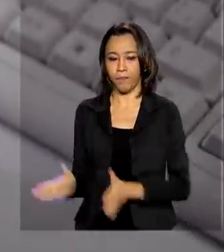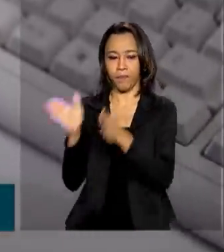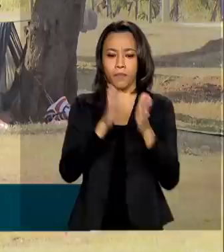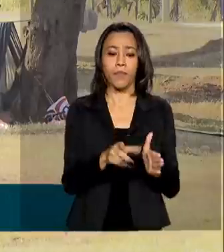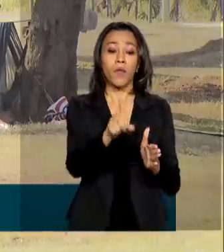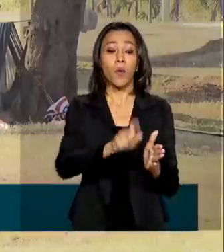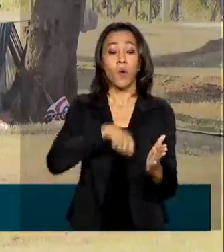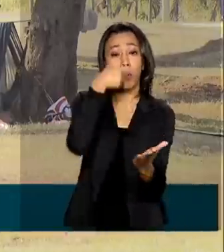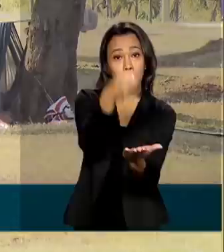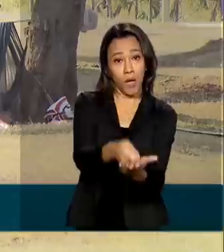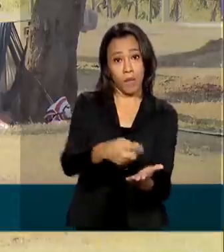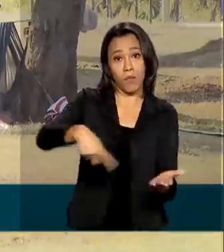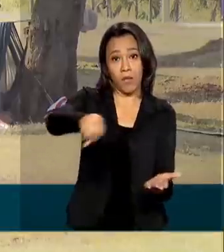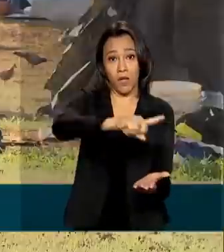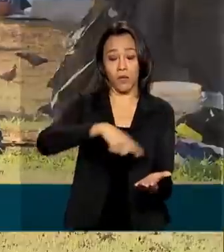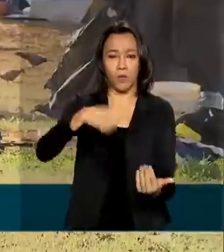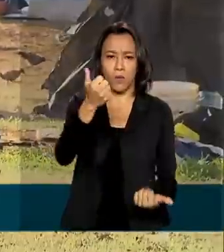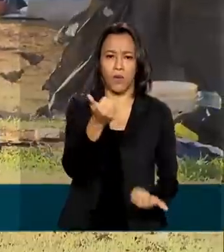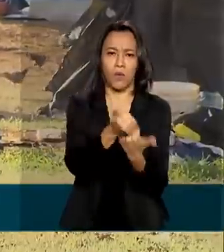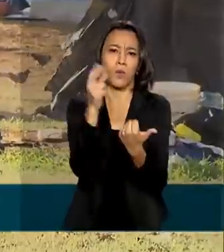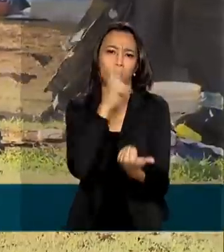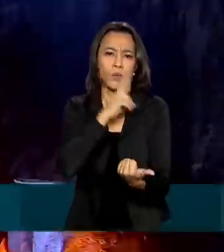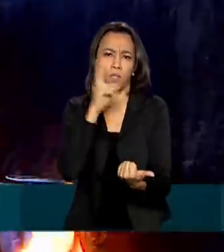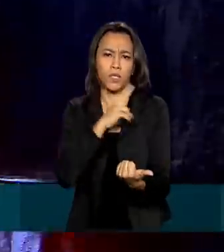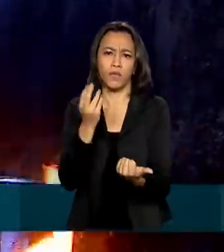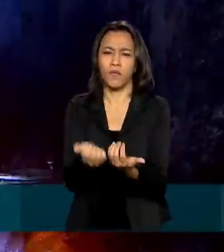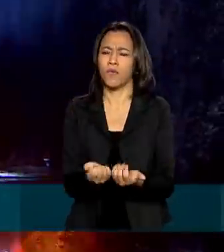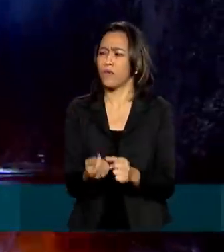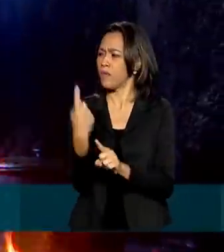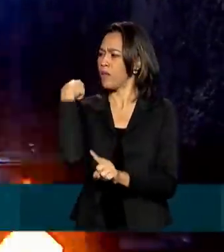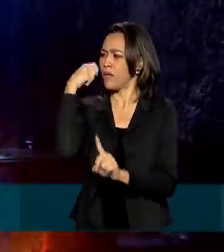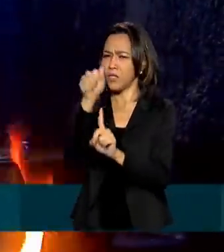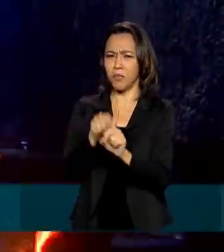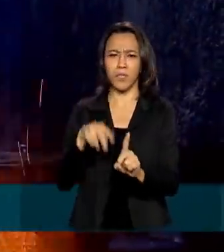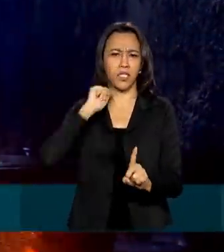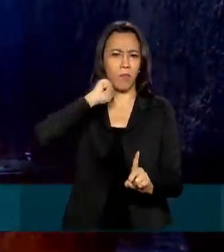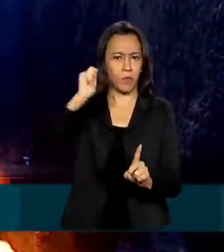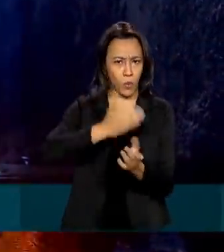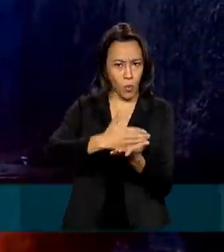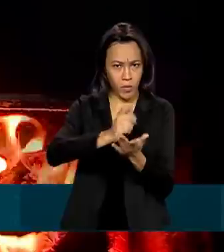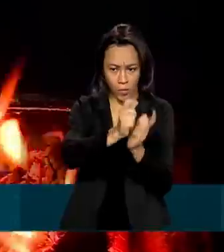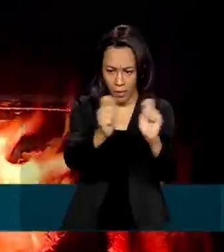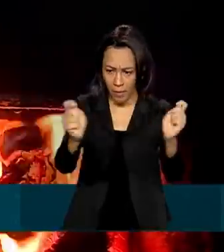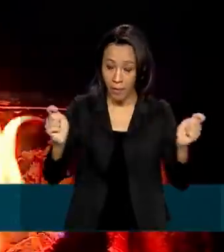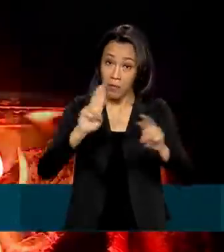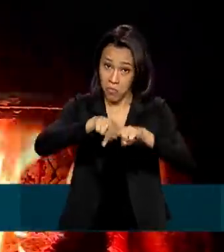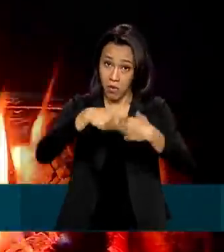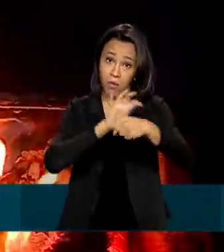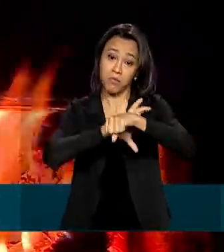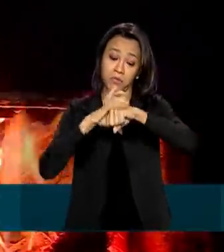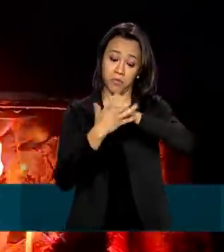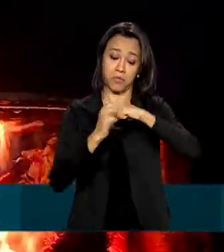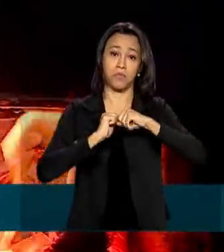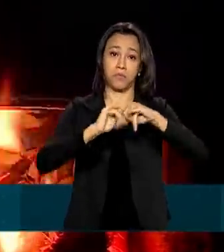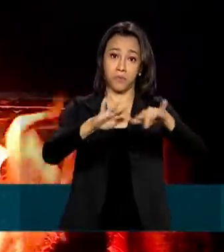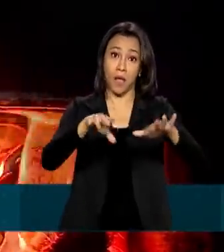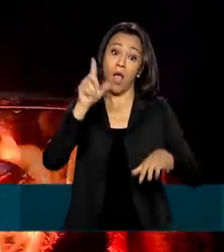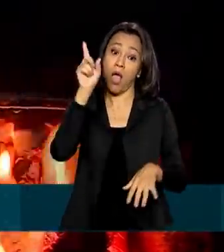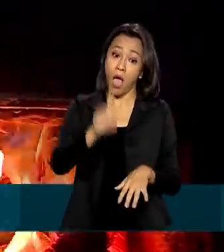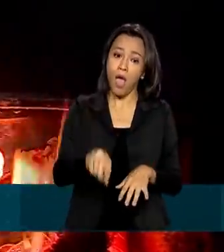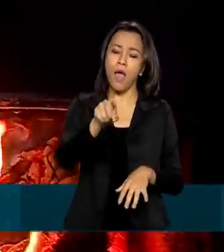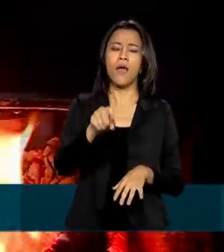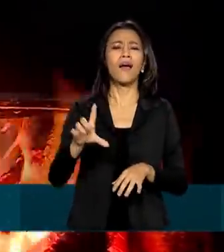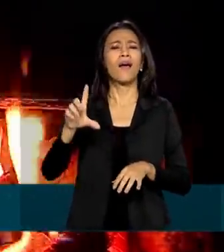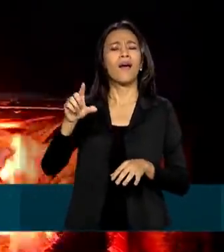emergencial concedido à população desde abril por causa da pandemia do coronavírus foi responsável por levar a